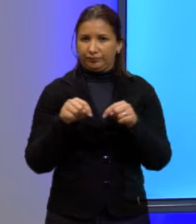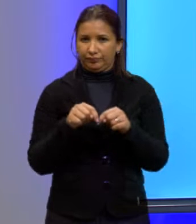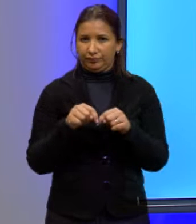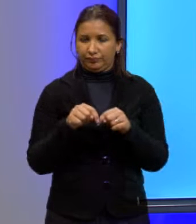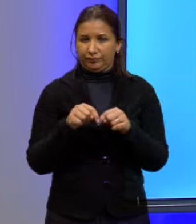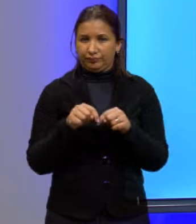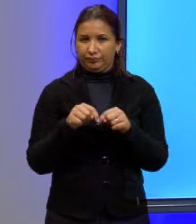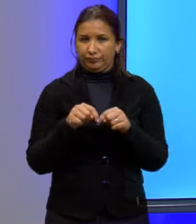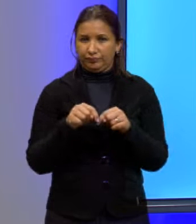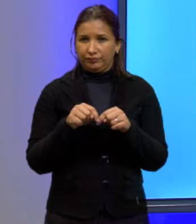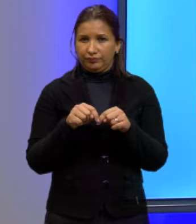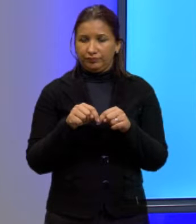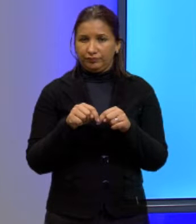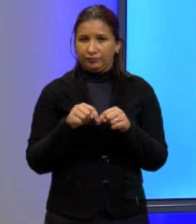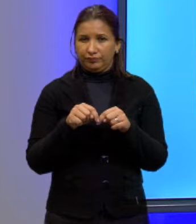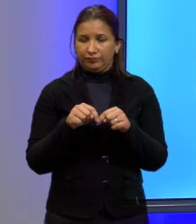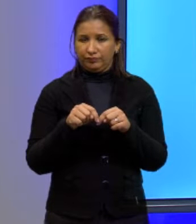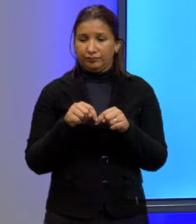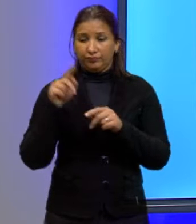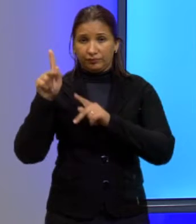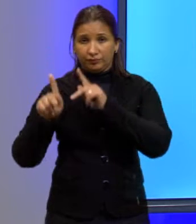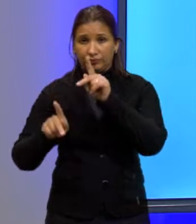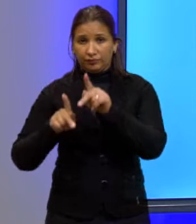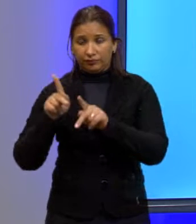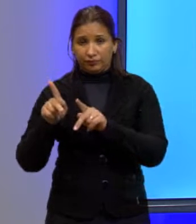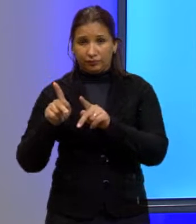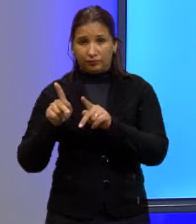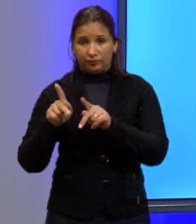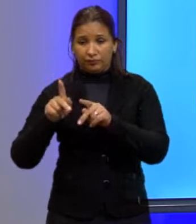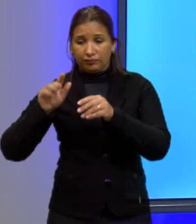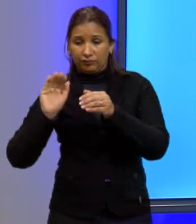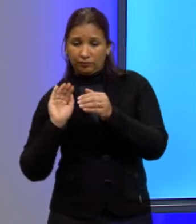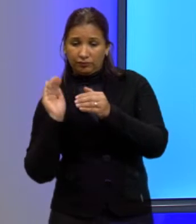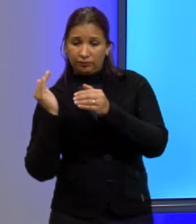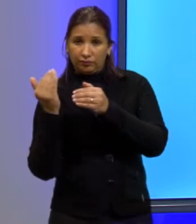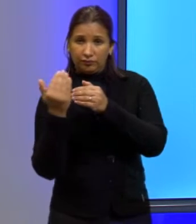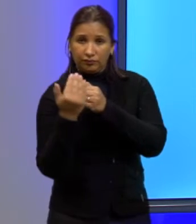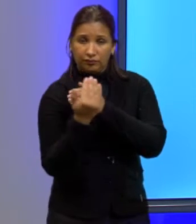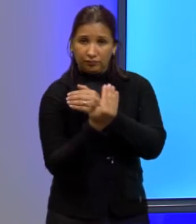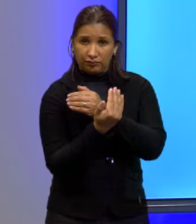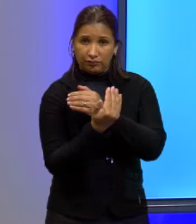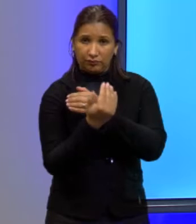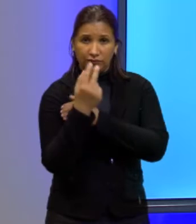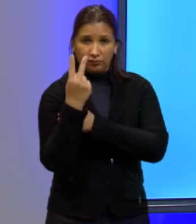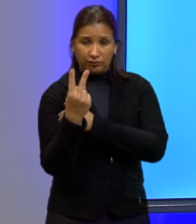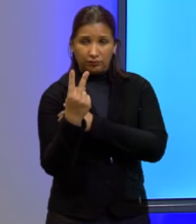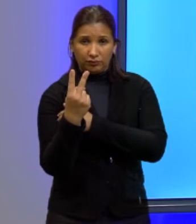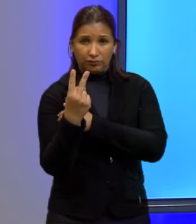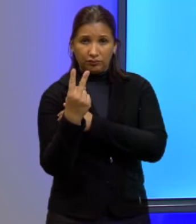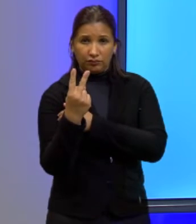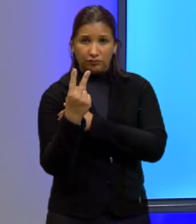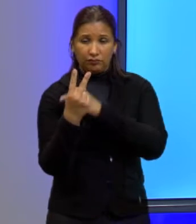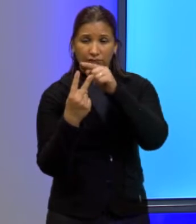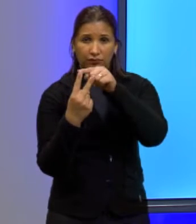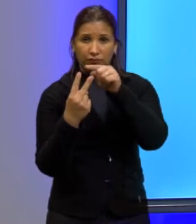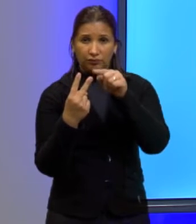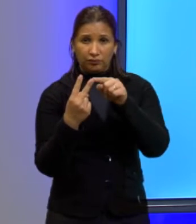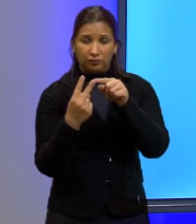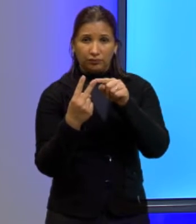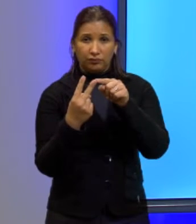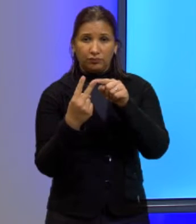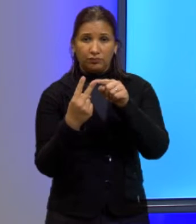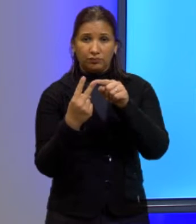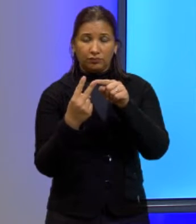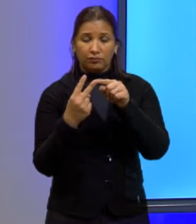a área para o público será cercada com dois tipos de materiais. Nos lados paralelos ao palco. Aqui está o